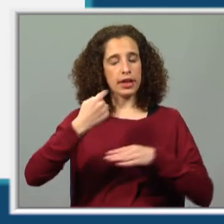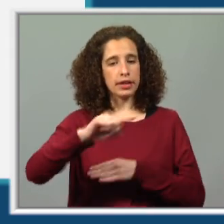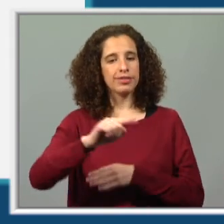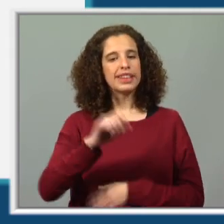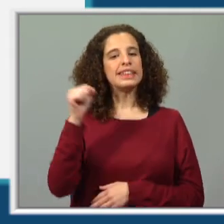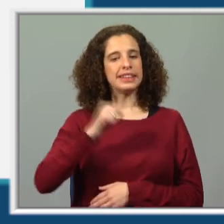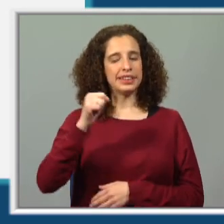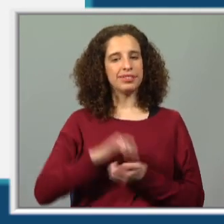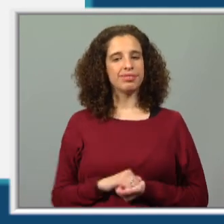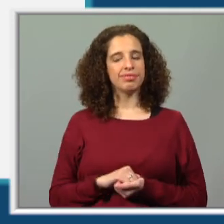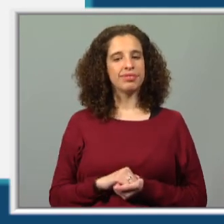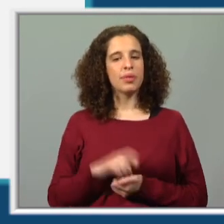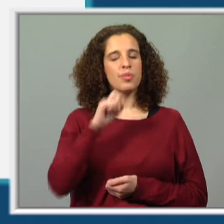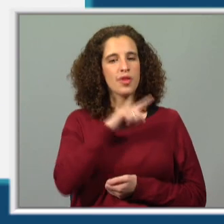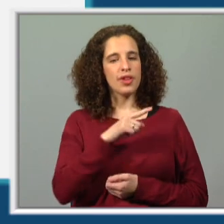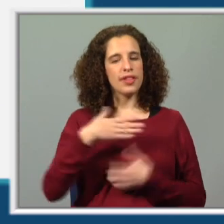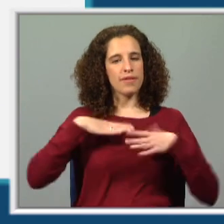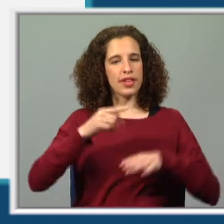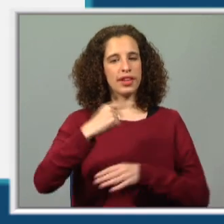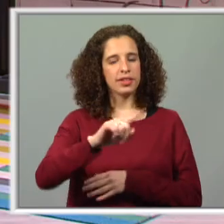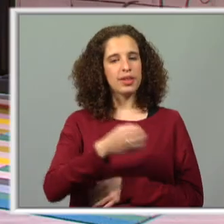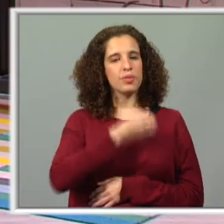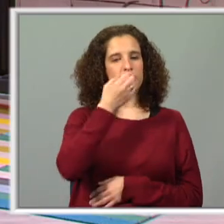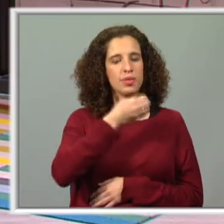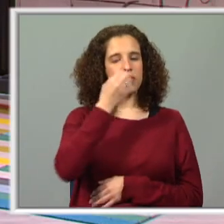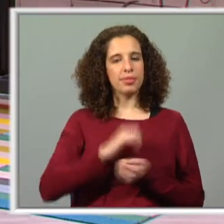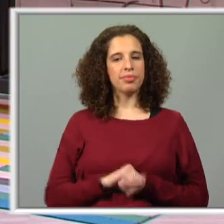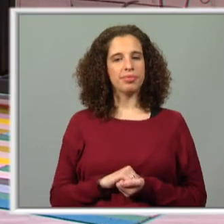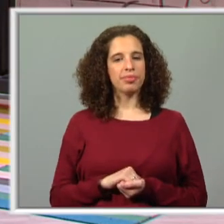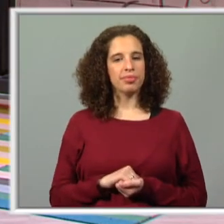Era, pois. Elas podiam ir de férias. Muito bem.